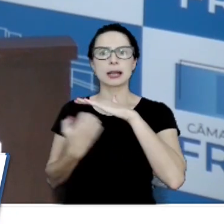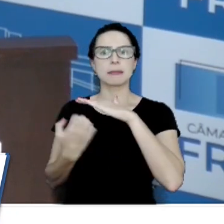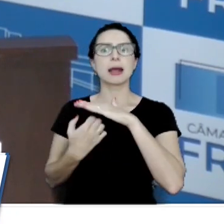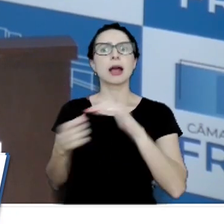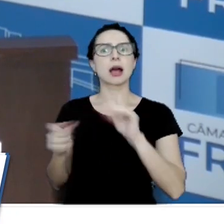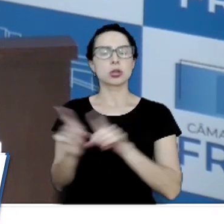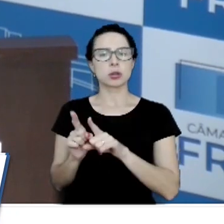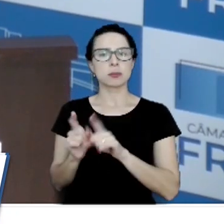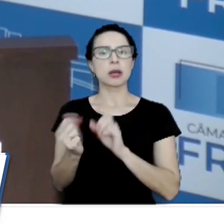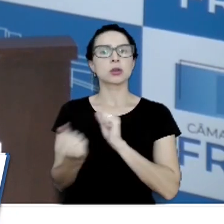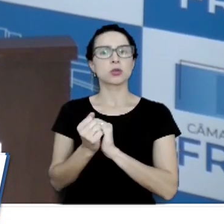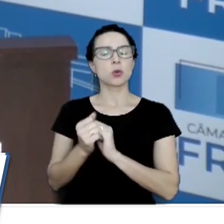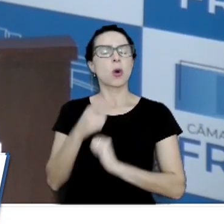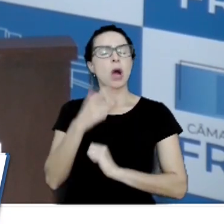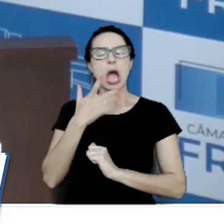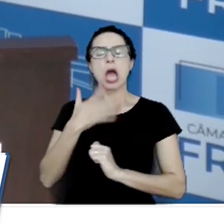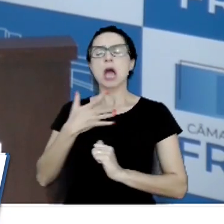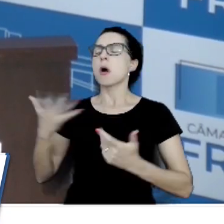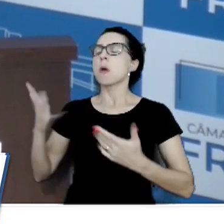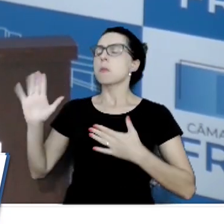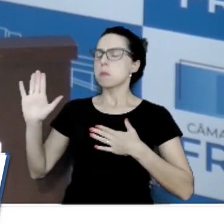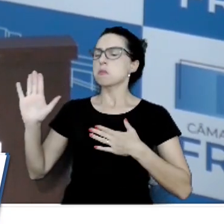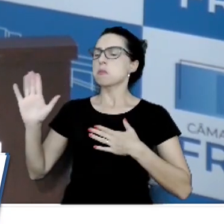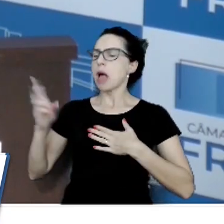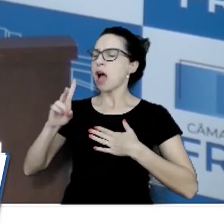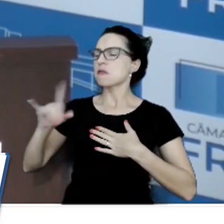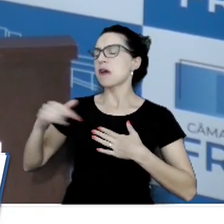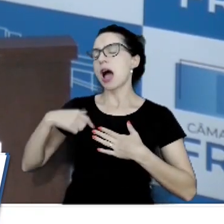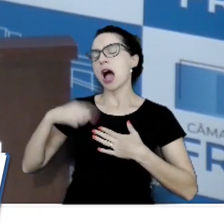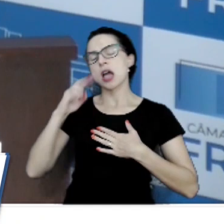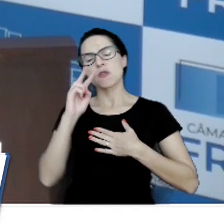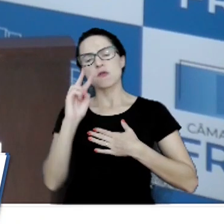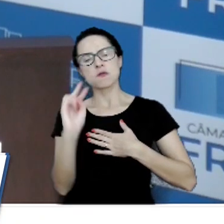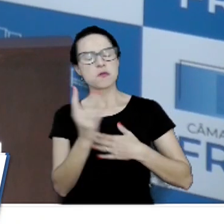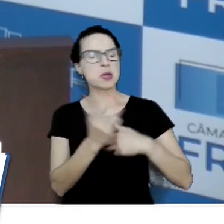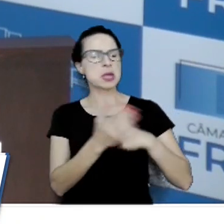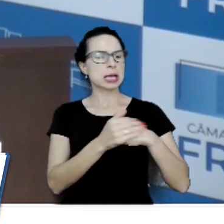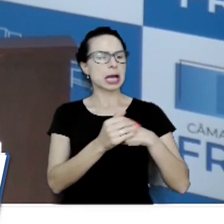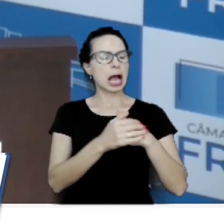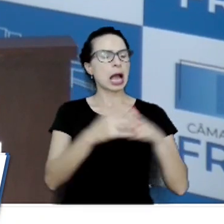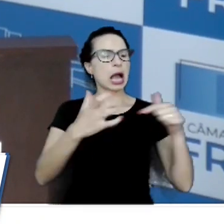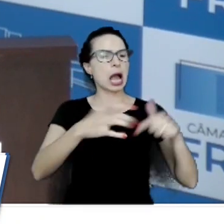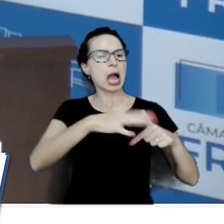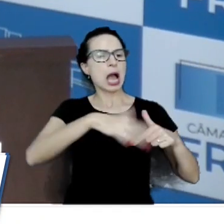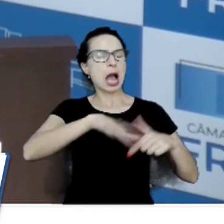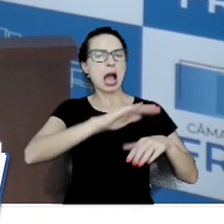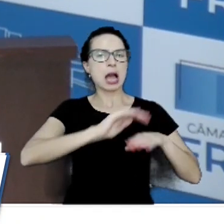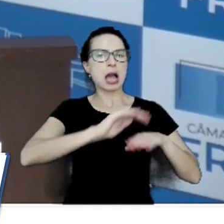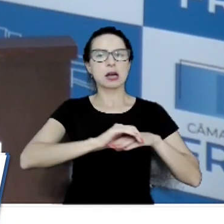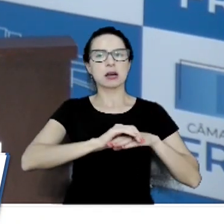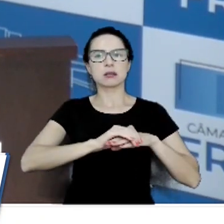enfático que ele ia olhar com muito carinho para o setor calçadista.